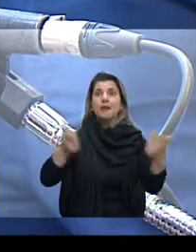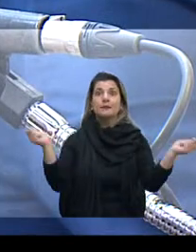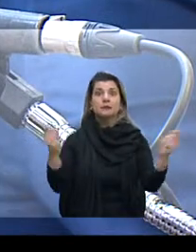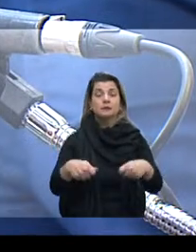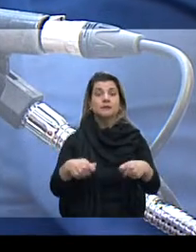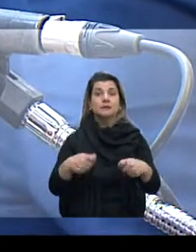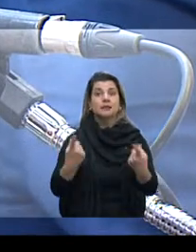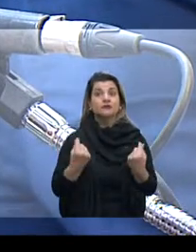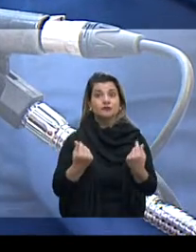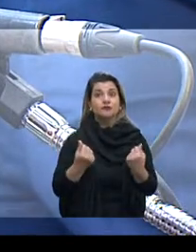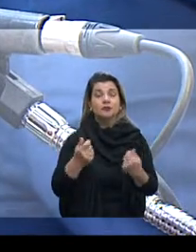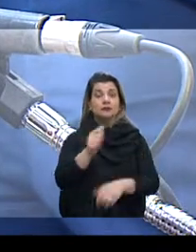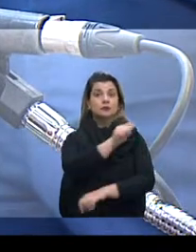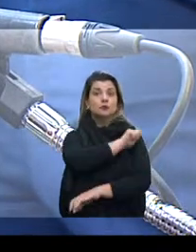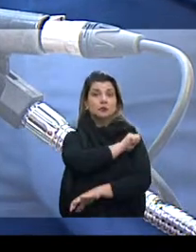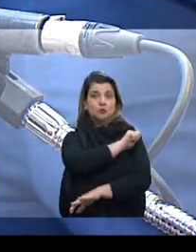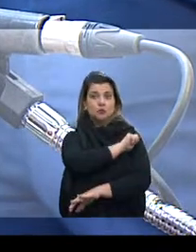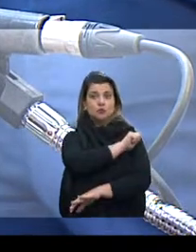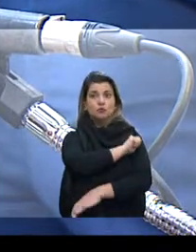renda desses alunos.